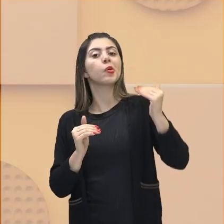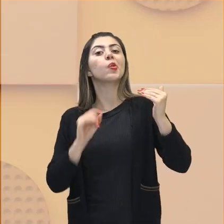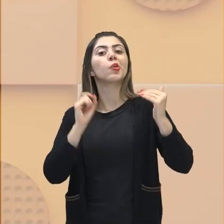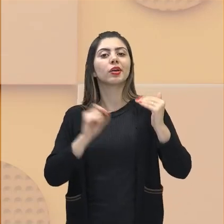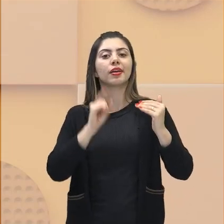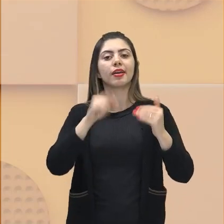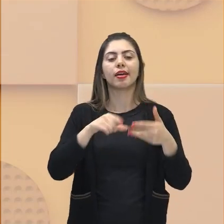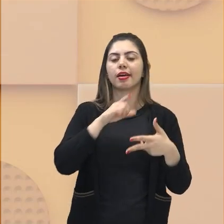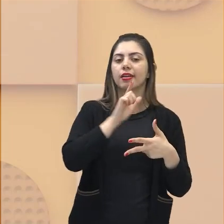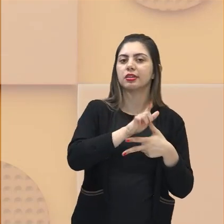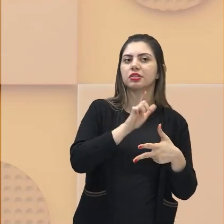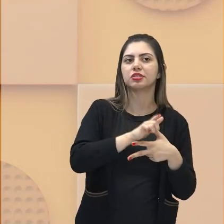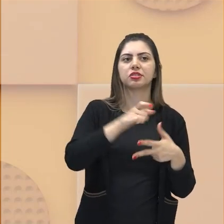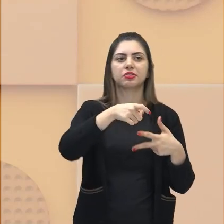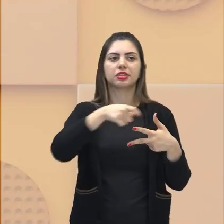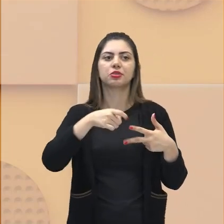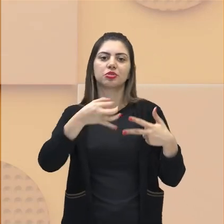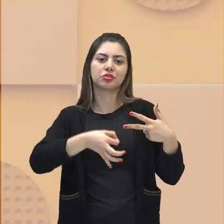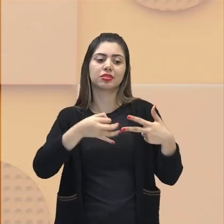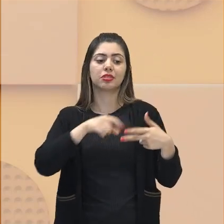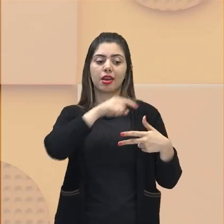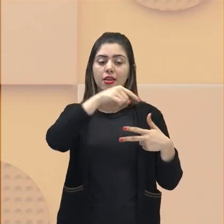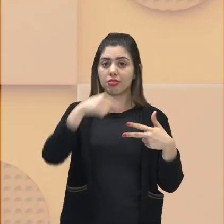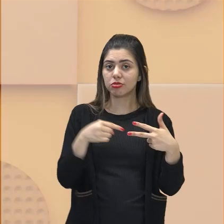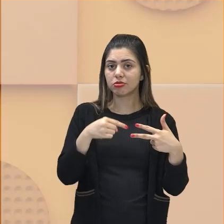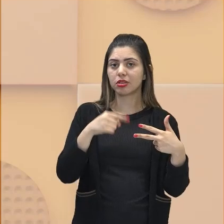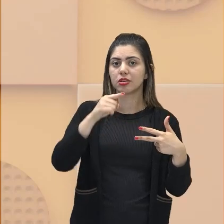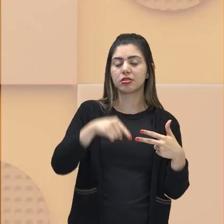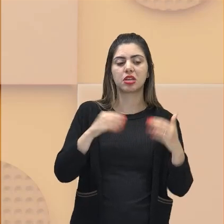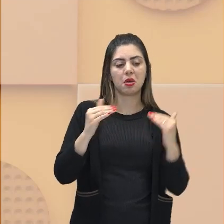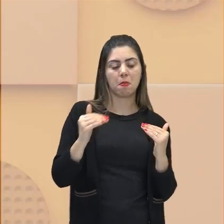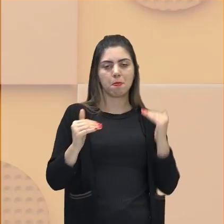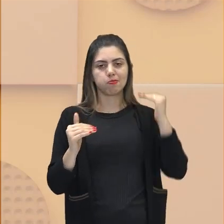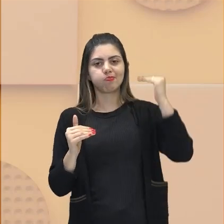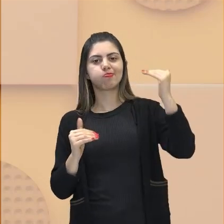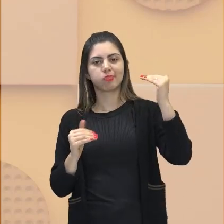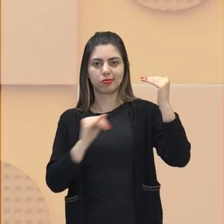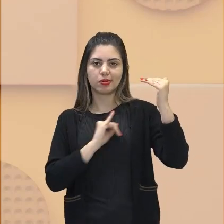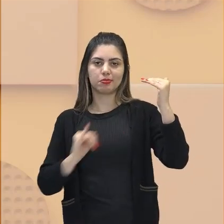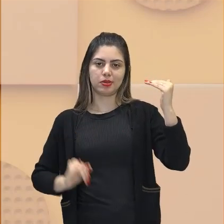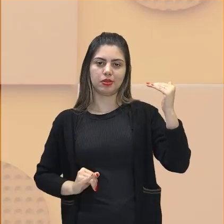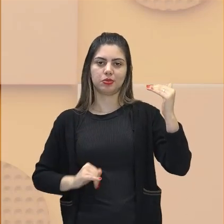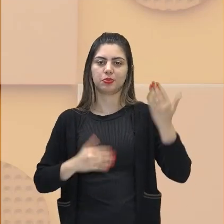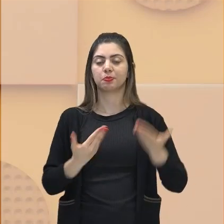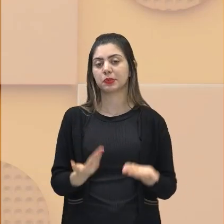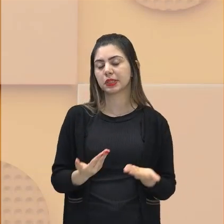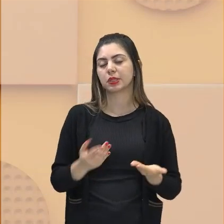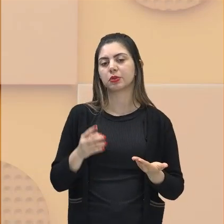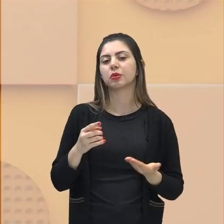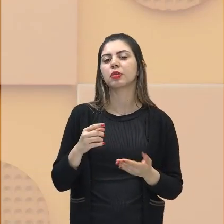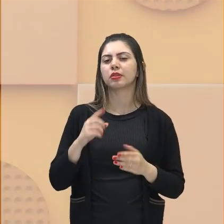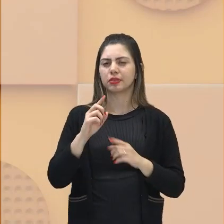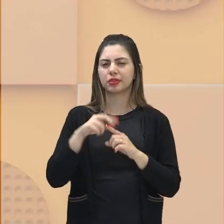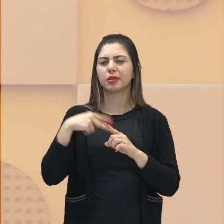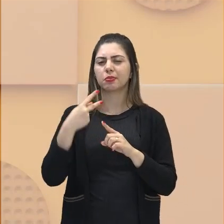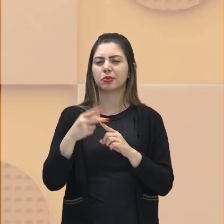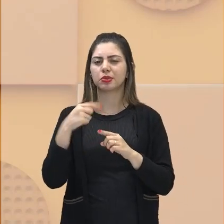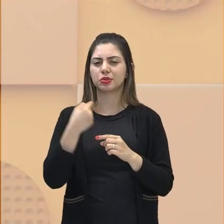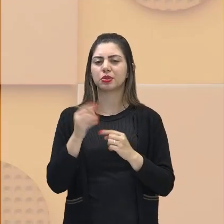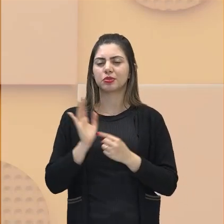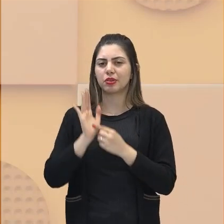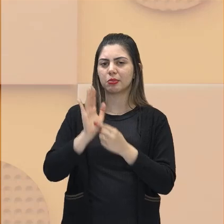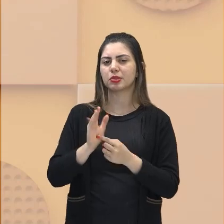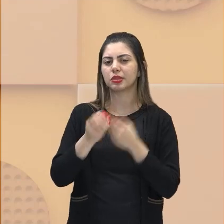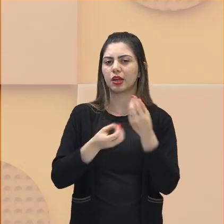figura decorativa, tá bom? Não era ele quem detinha todo o controle nas mãos. A gente vai fazer uma forçação de Bardito colocando esse termo